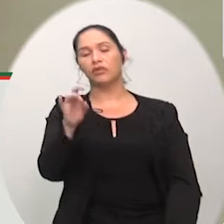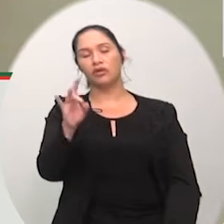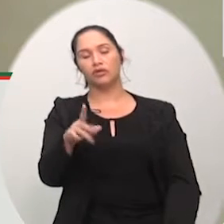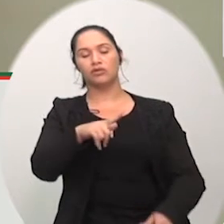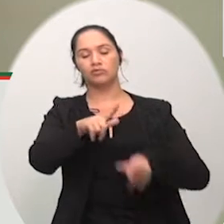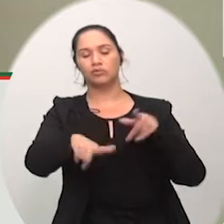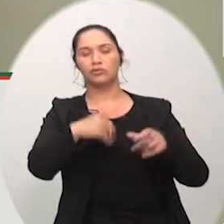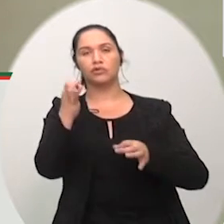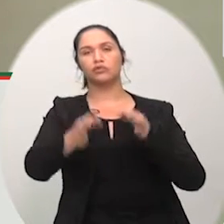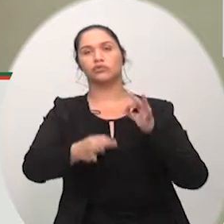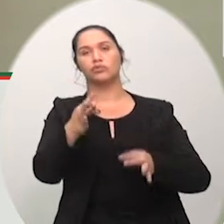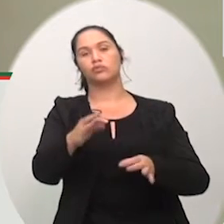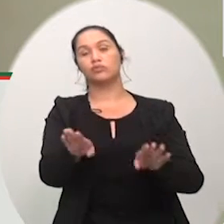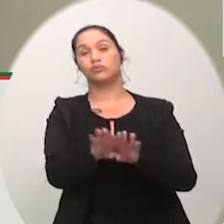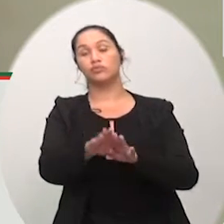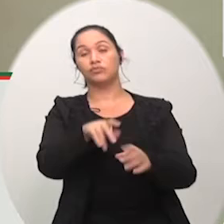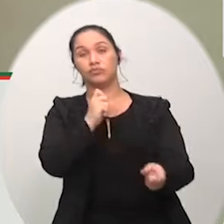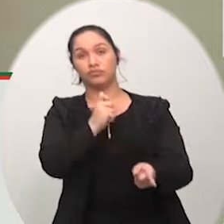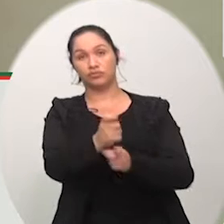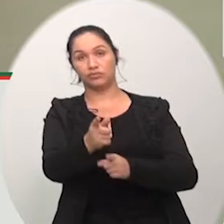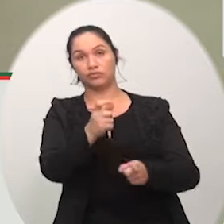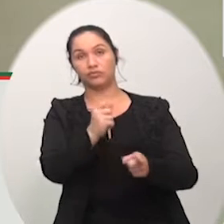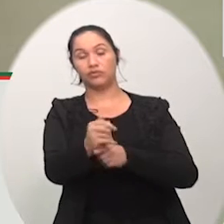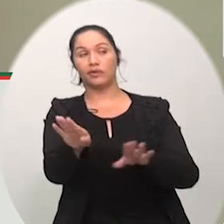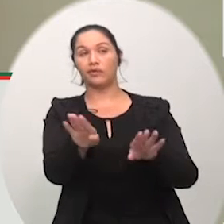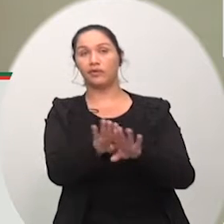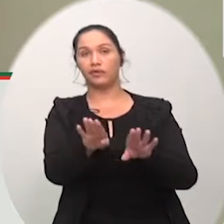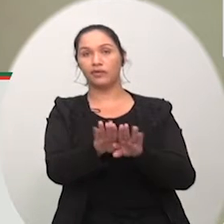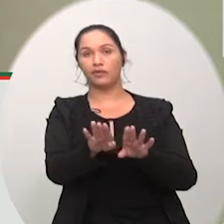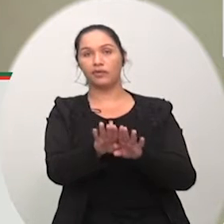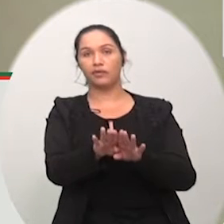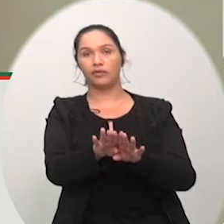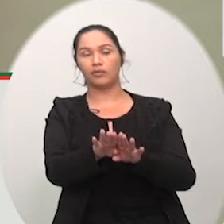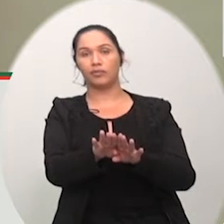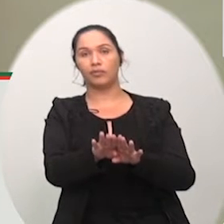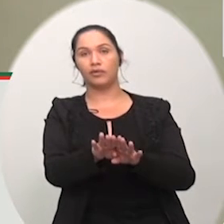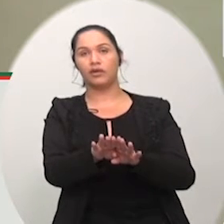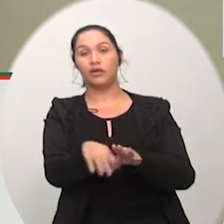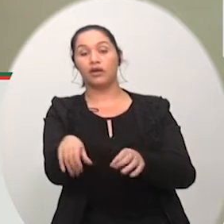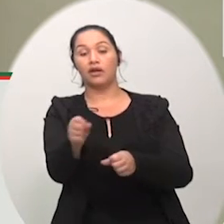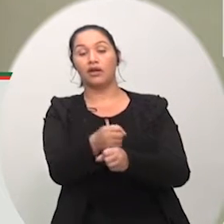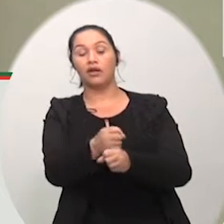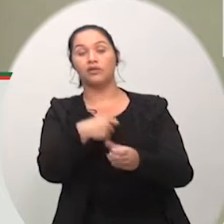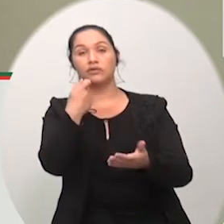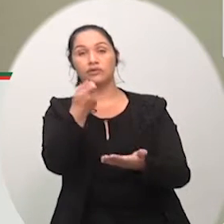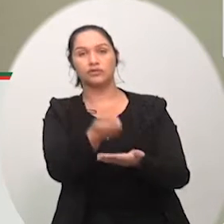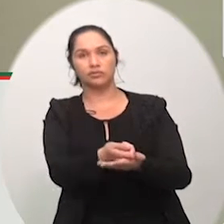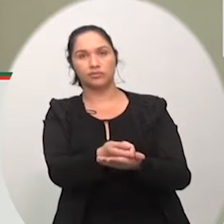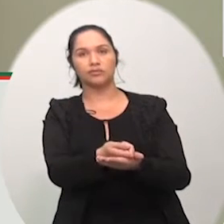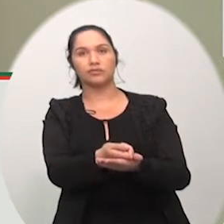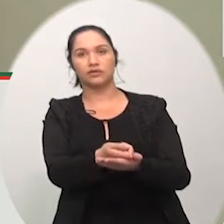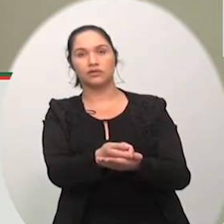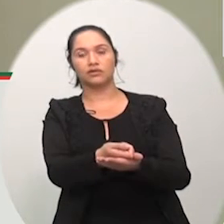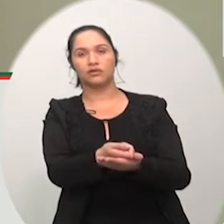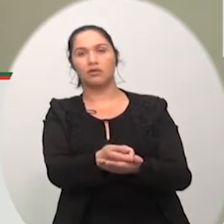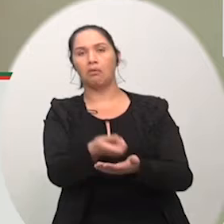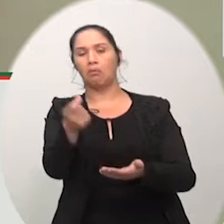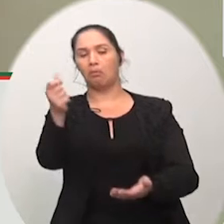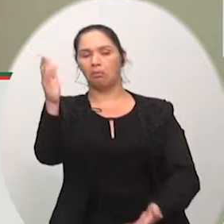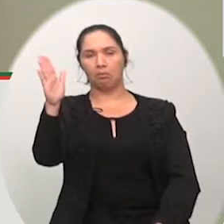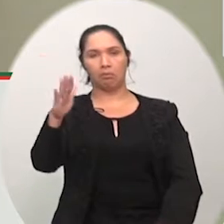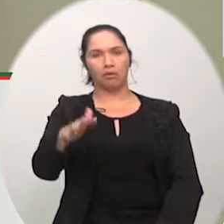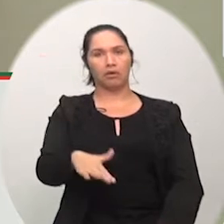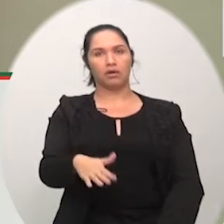os aluguéis a contribuição que se paga anual lá é muito barato hoje se paga uma capela uma